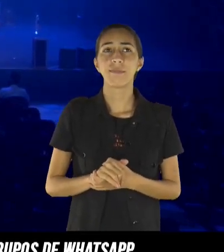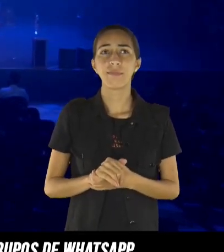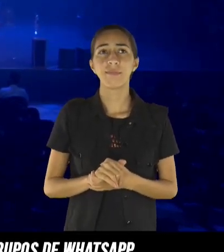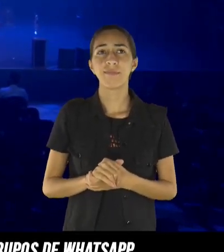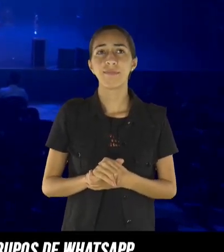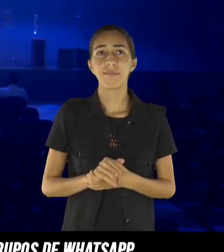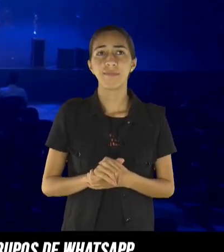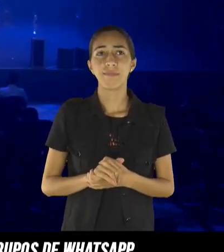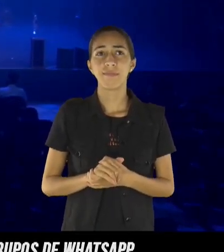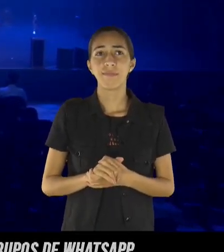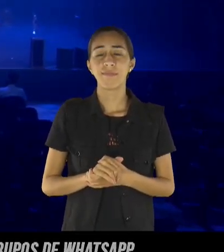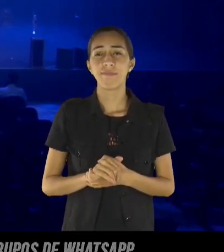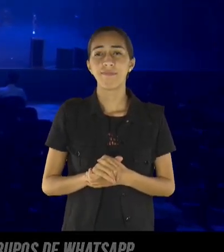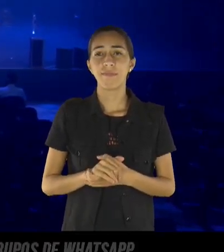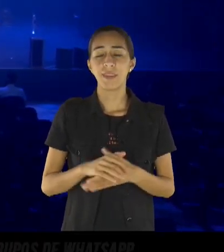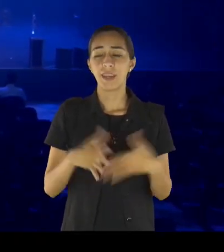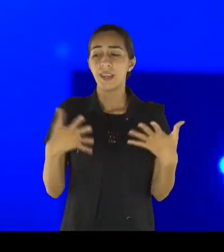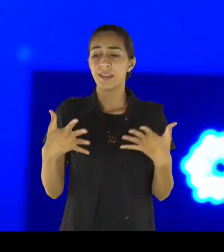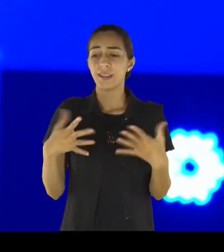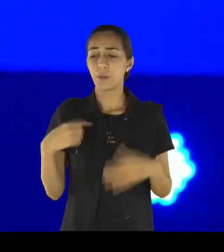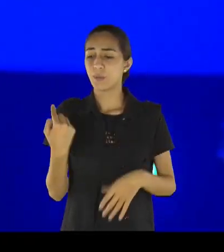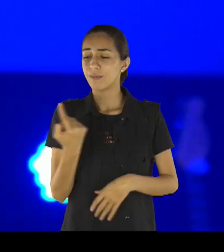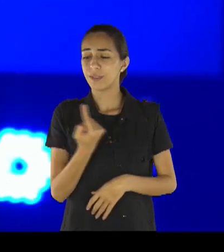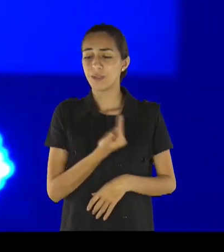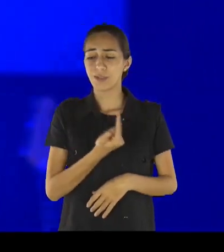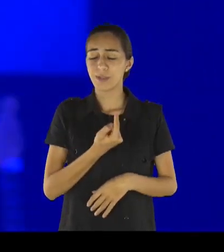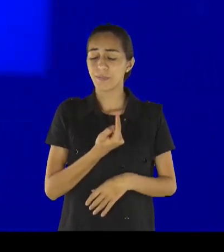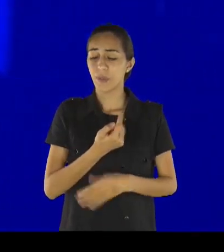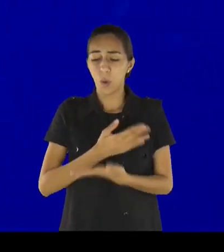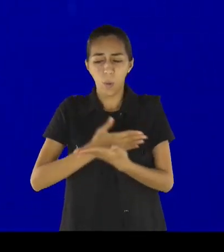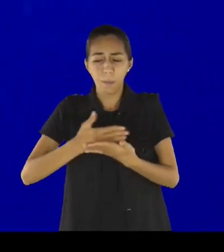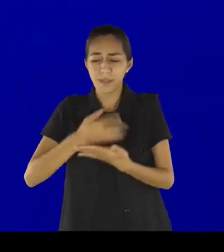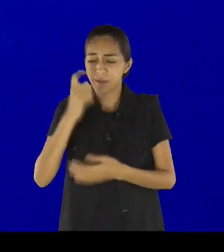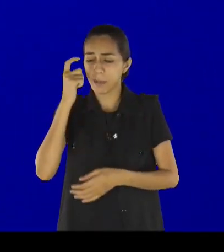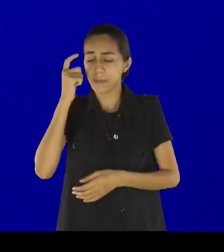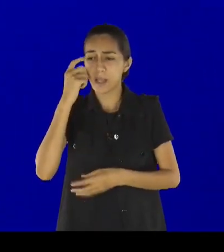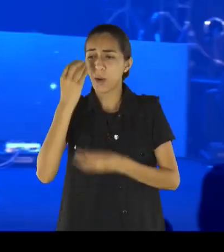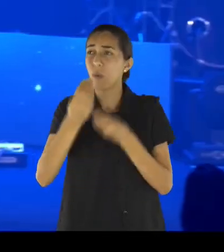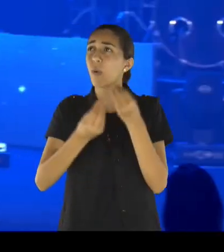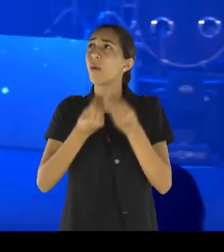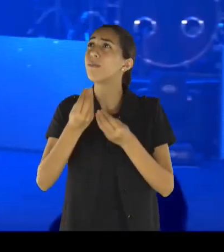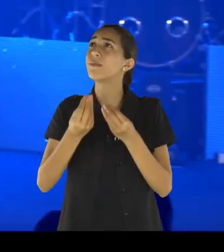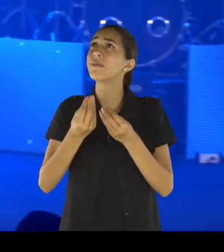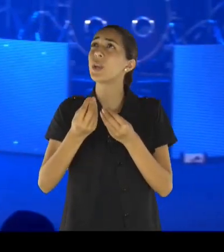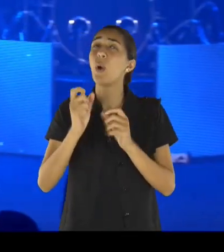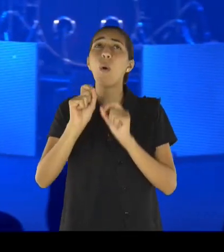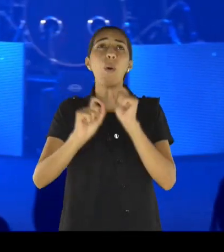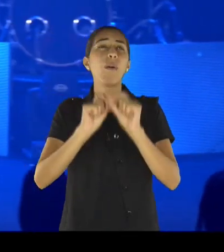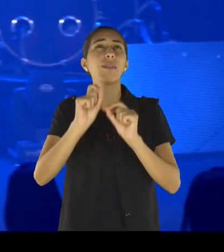elucobrar e começa a projetar o que vai acontecer. E o ânimo começa a se esvair.